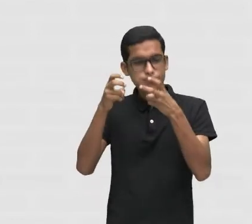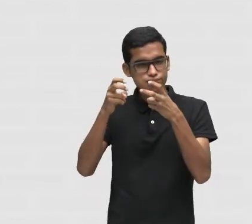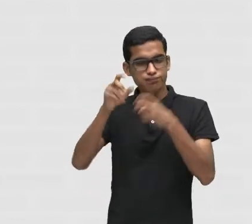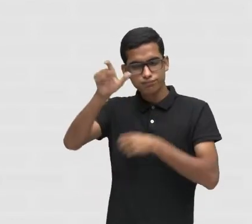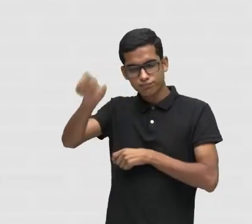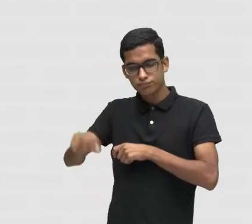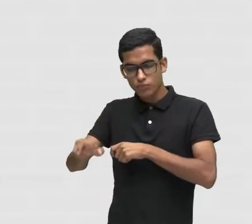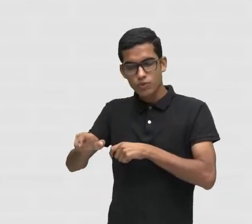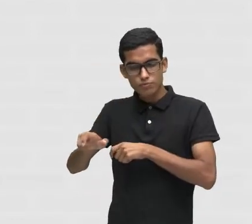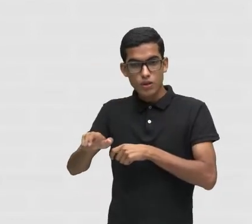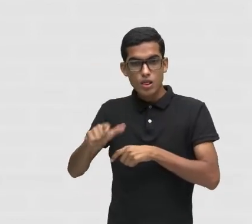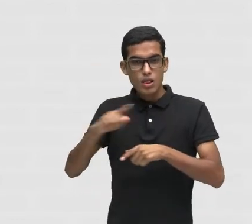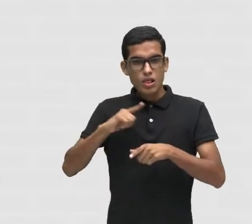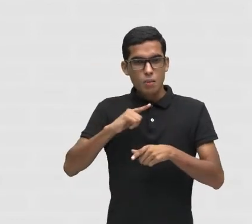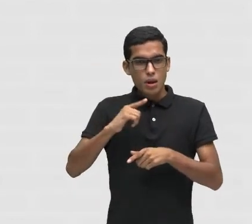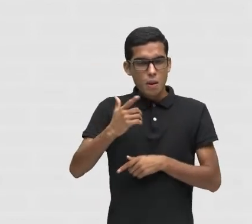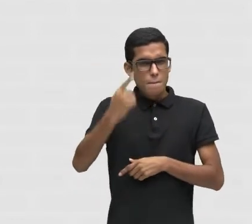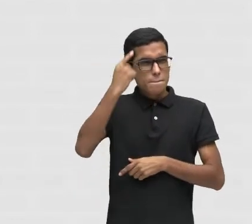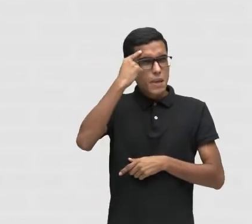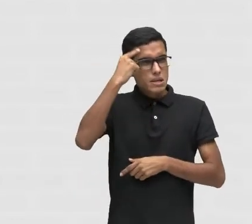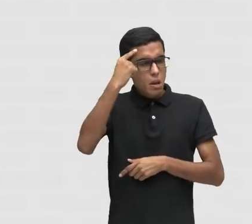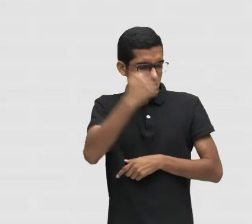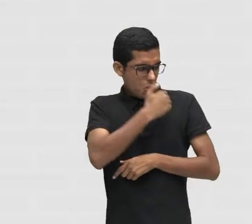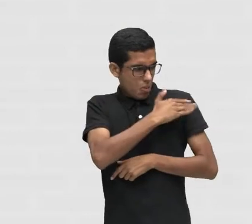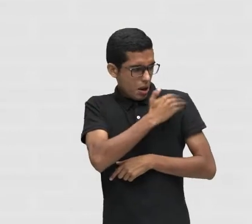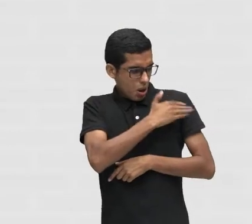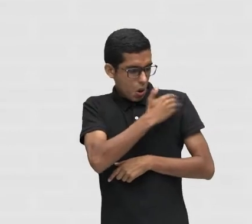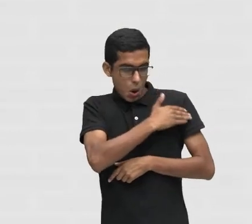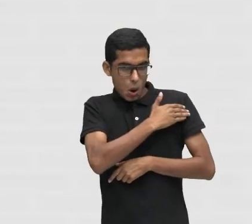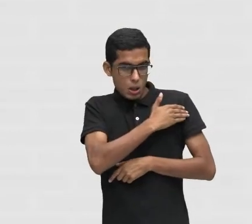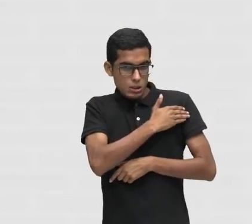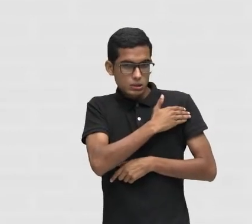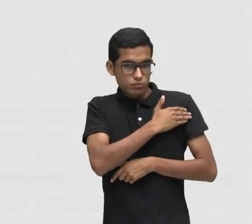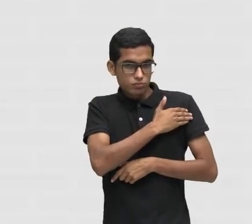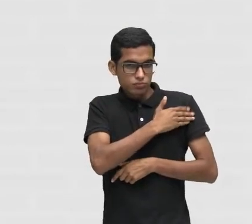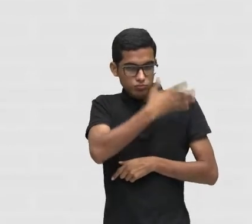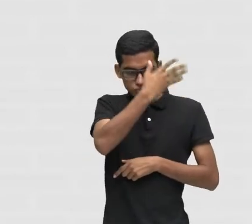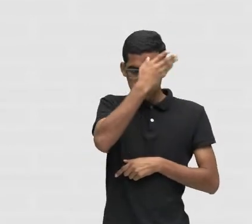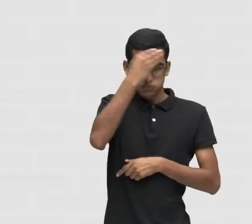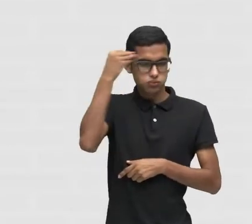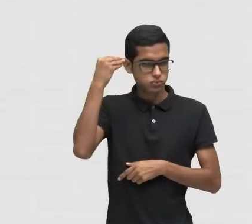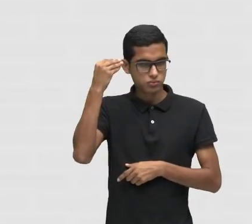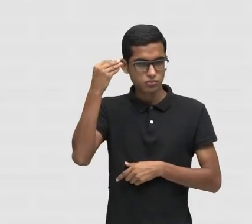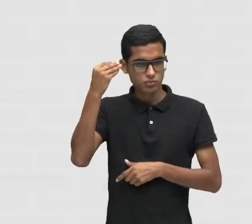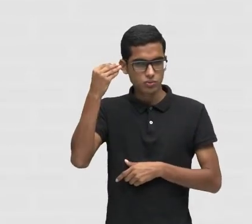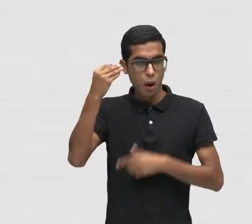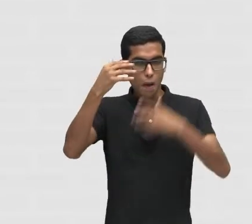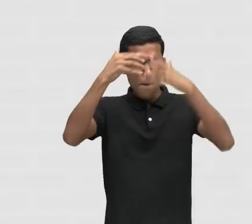Todos os seus Preconceitos Tudo O você Pensa Esvaziar Esvaziar